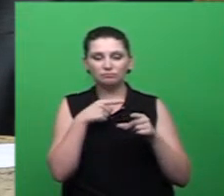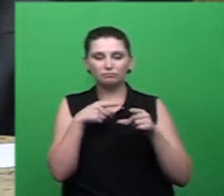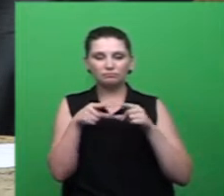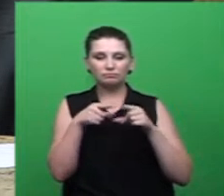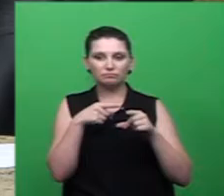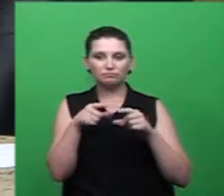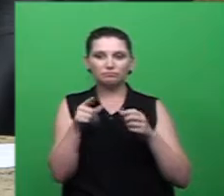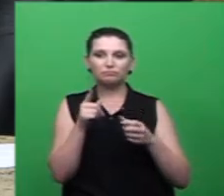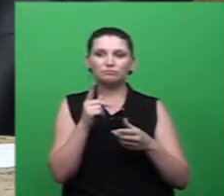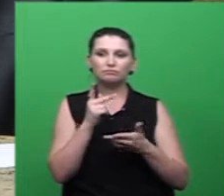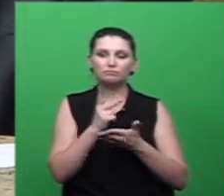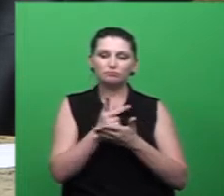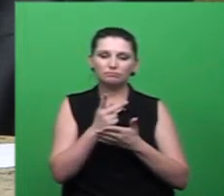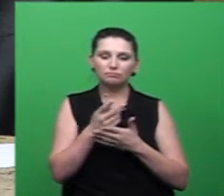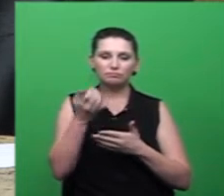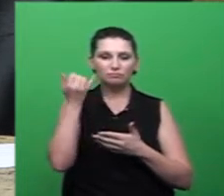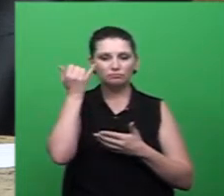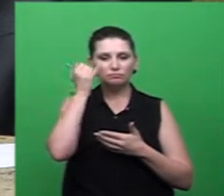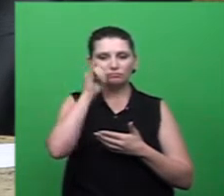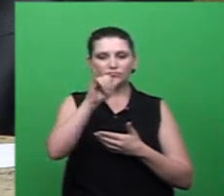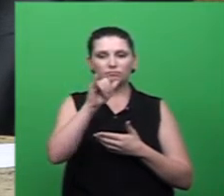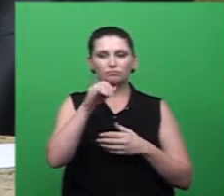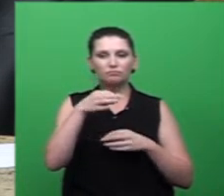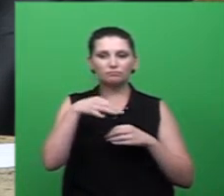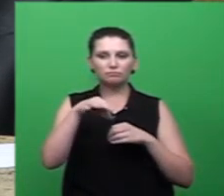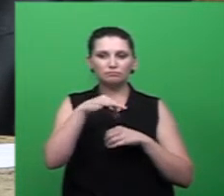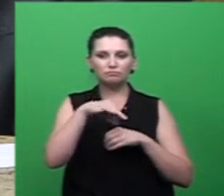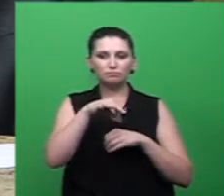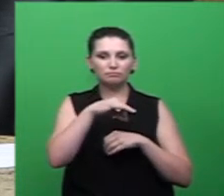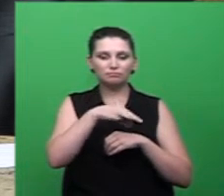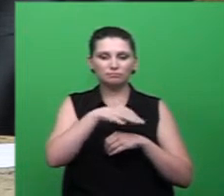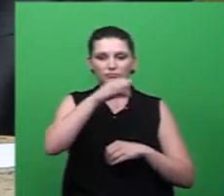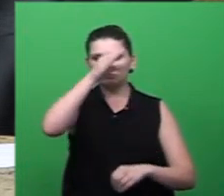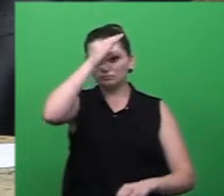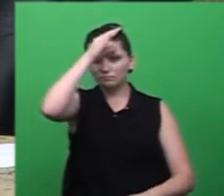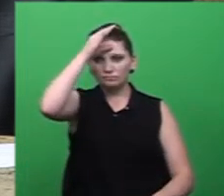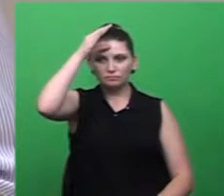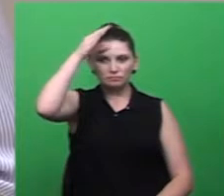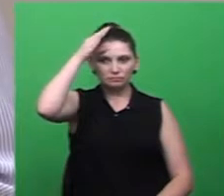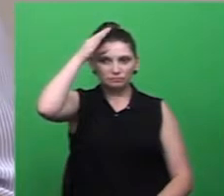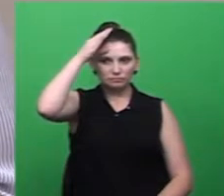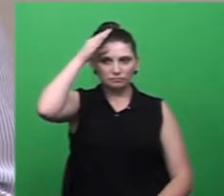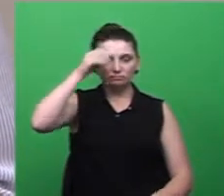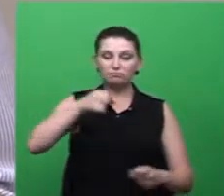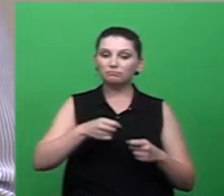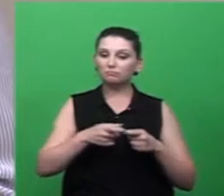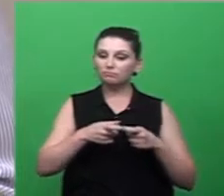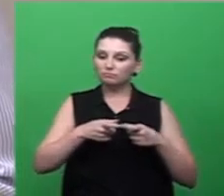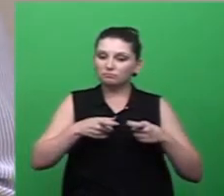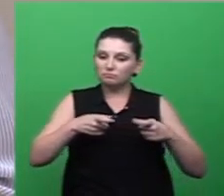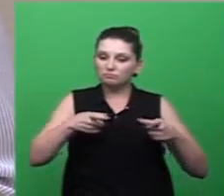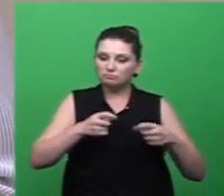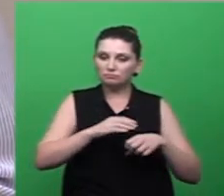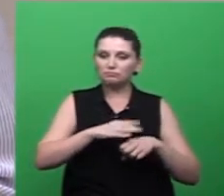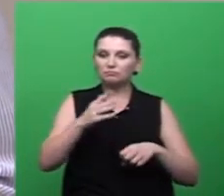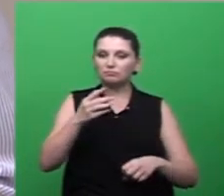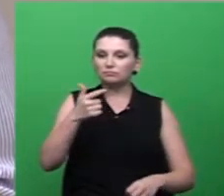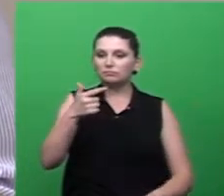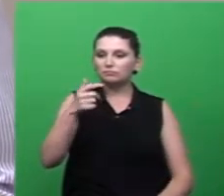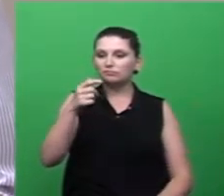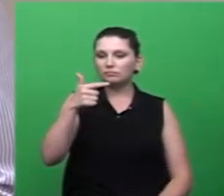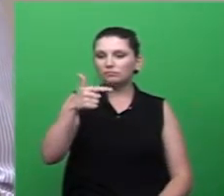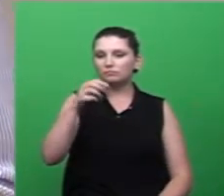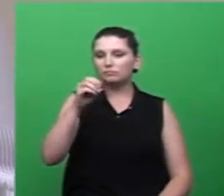combate a esse problema do mosquito poxa Criciúma do tamanho que é a população que tem de mais de 200 mil habitantes